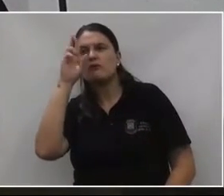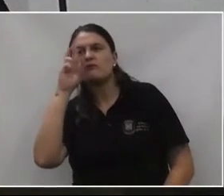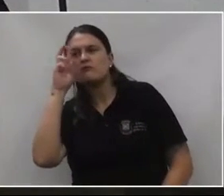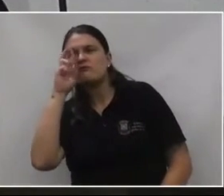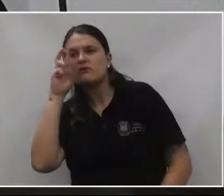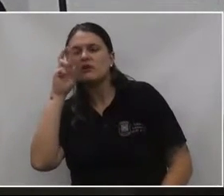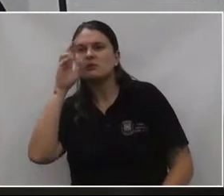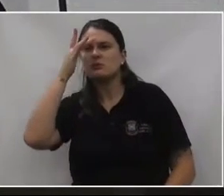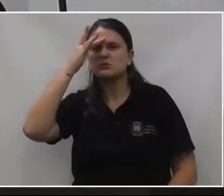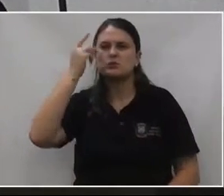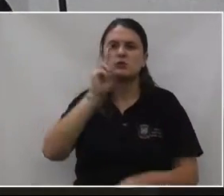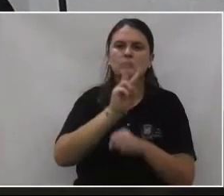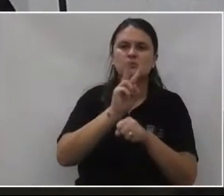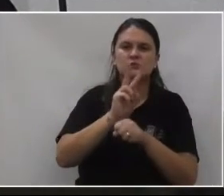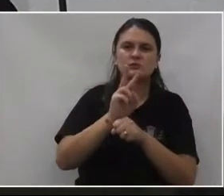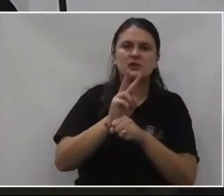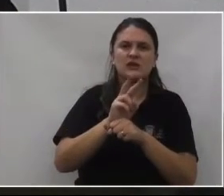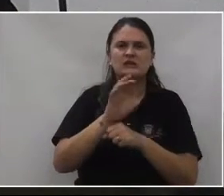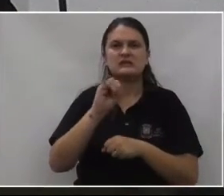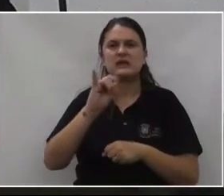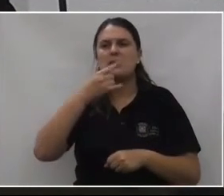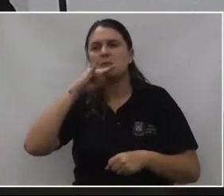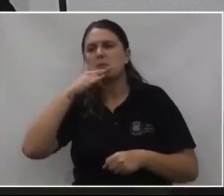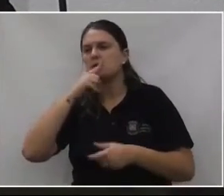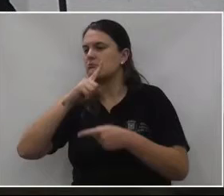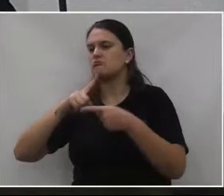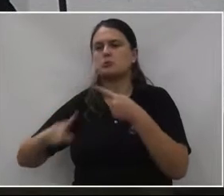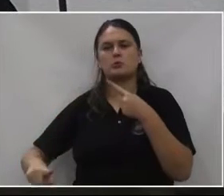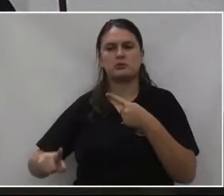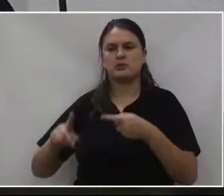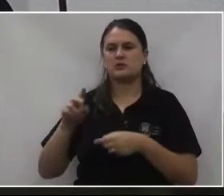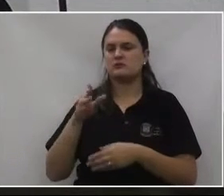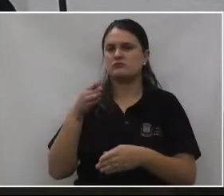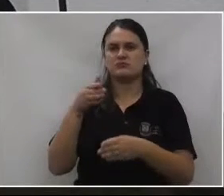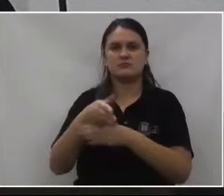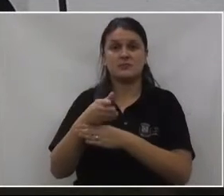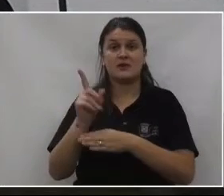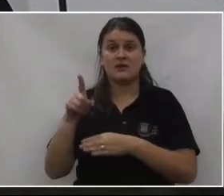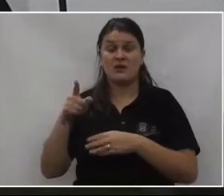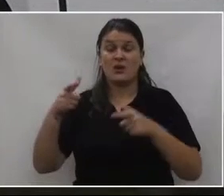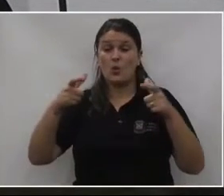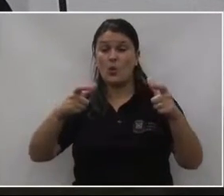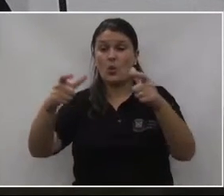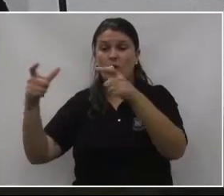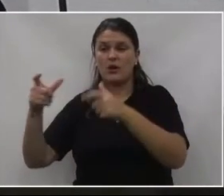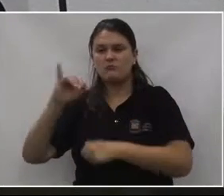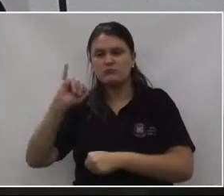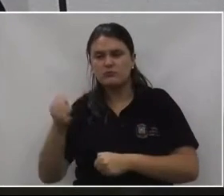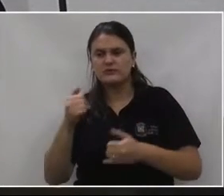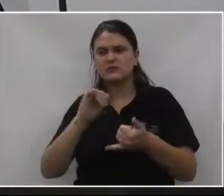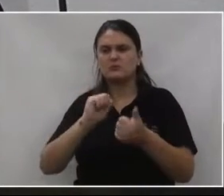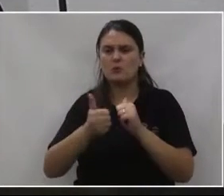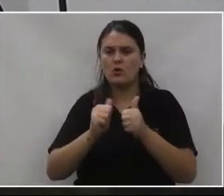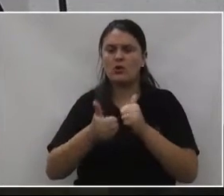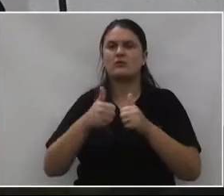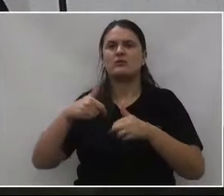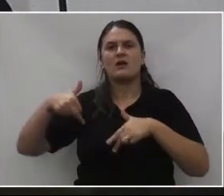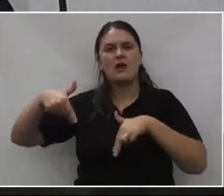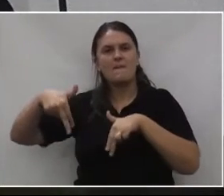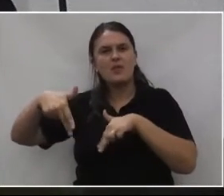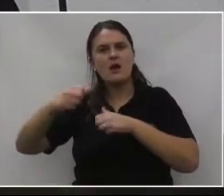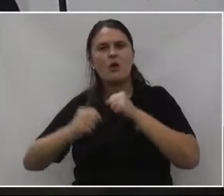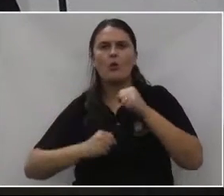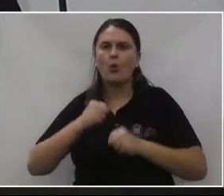guarda, alguma coisa, tiver com bebida, não deixa entrar. Esse aqui é um parque para você fazer esporte, para você fazer uma caminhada, fazer uma